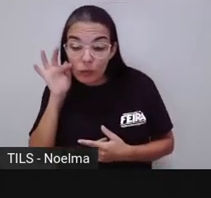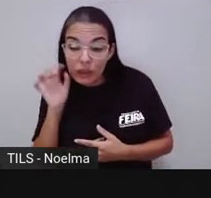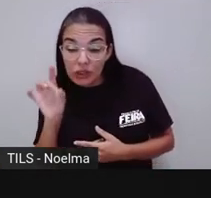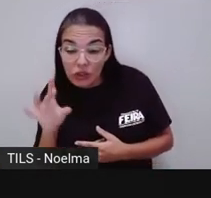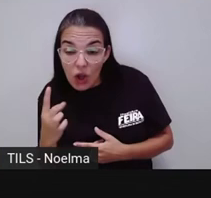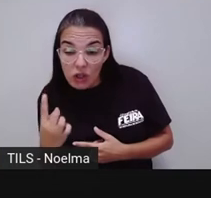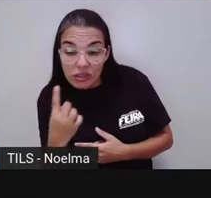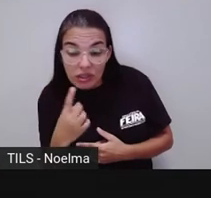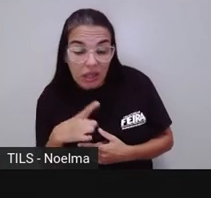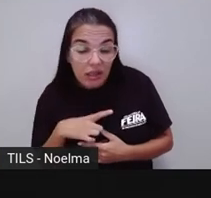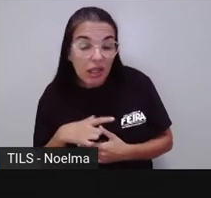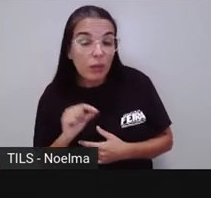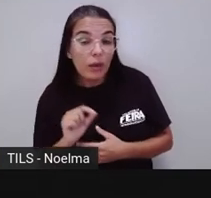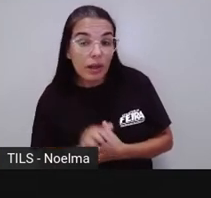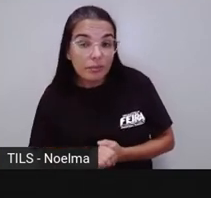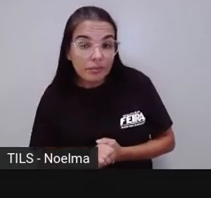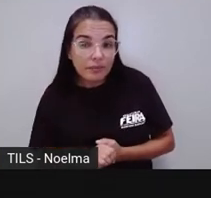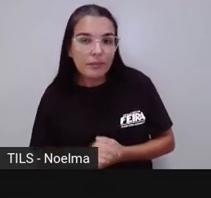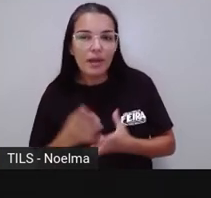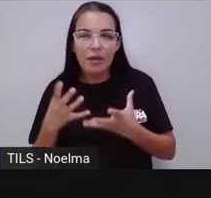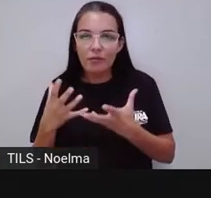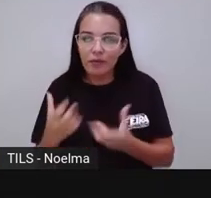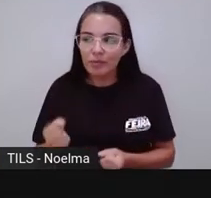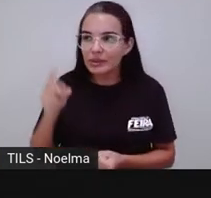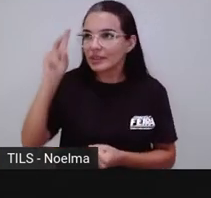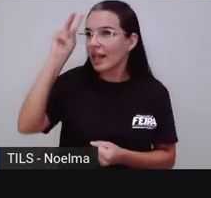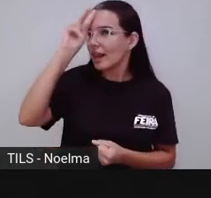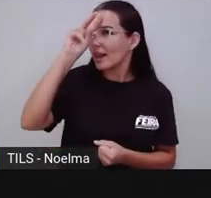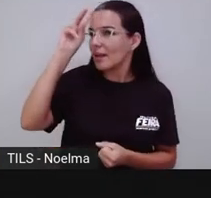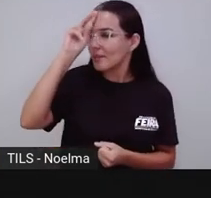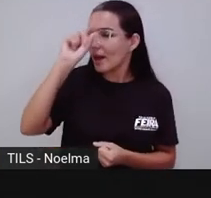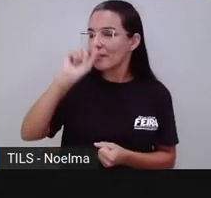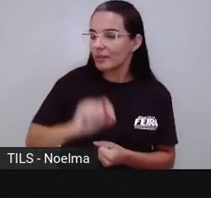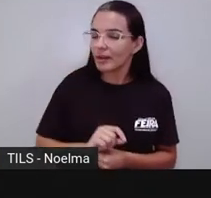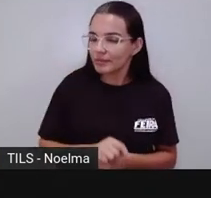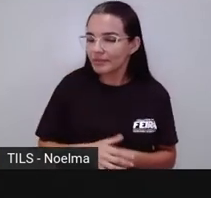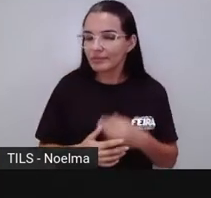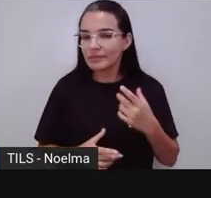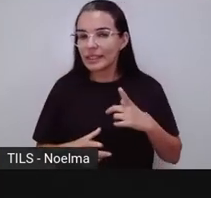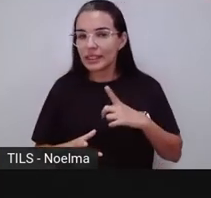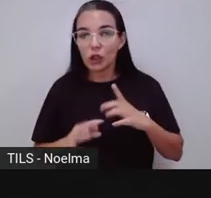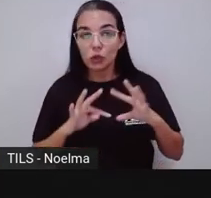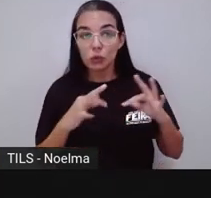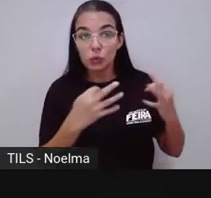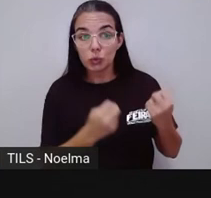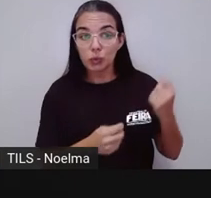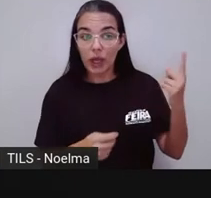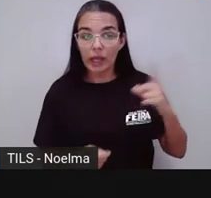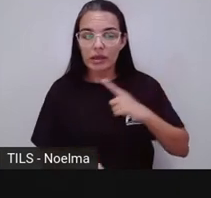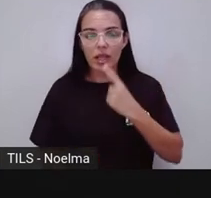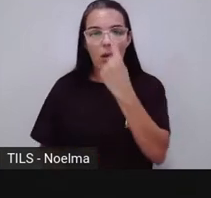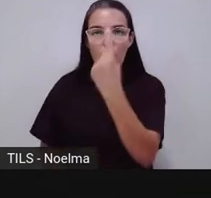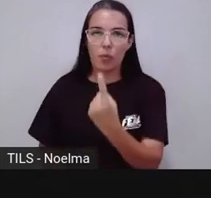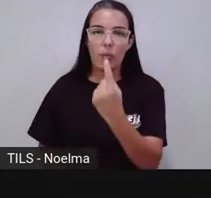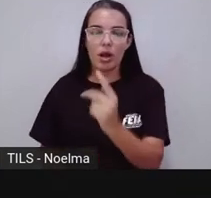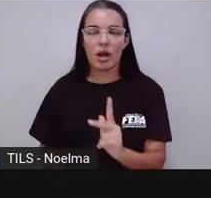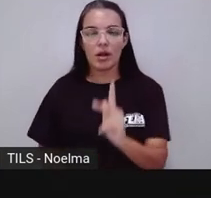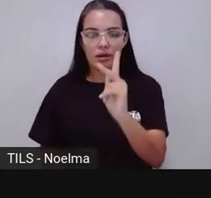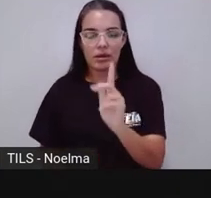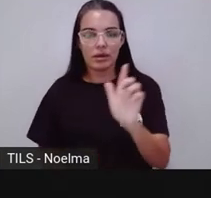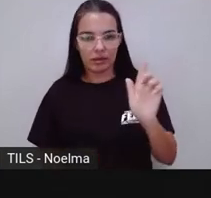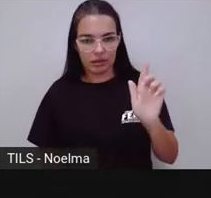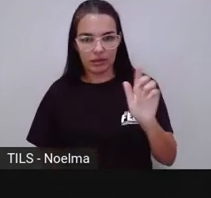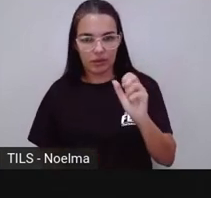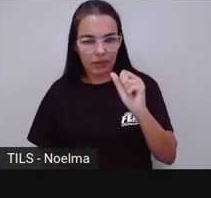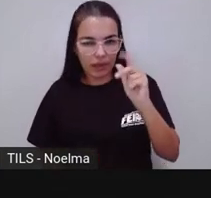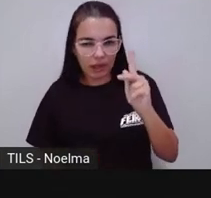individual? Então, vamos lembrar aí que existe um quilo de melão, um quilo de maçã, um quilo de feira. E um quilo das outras frutas